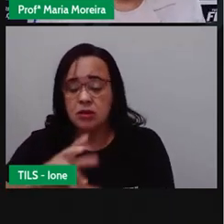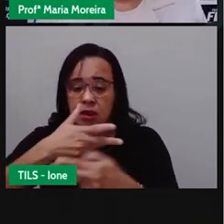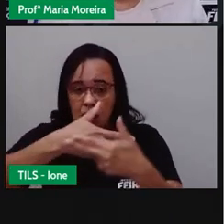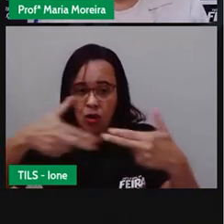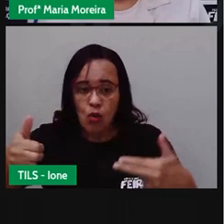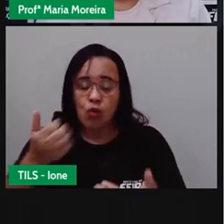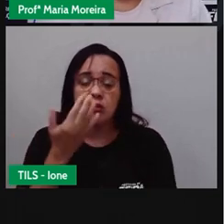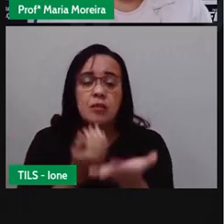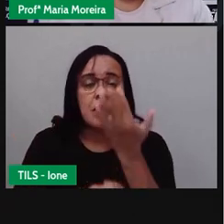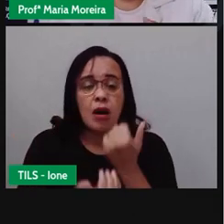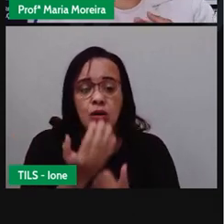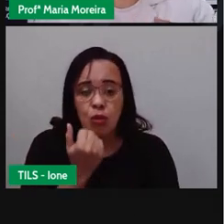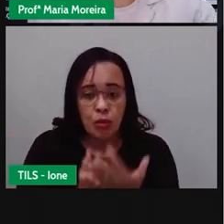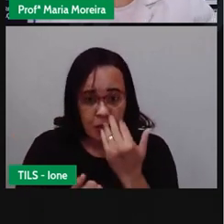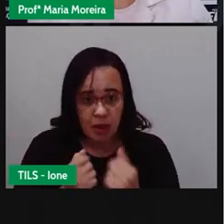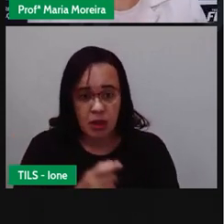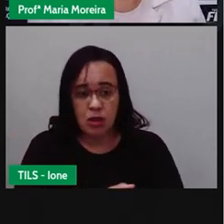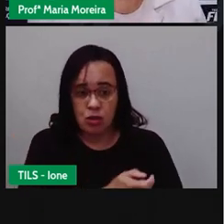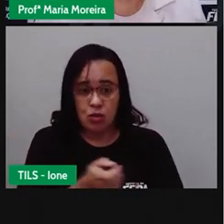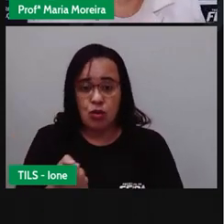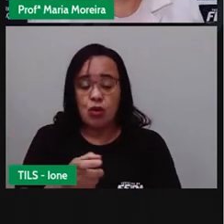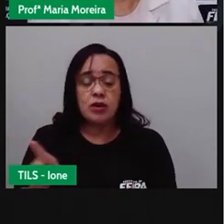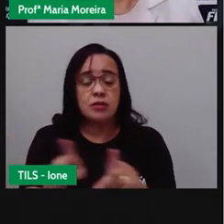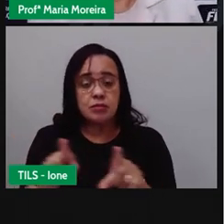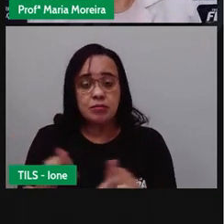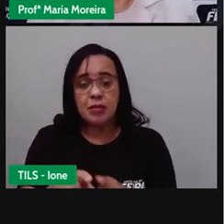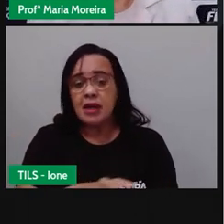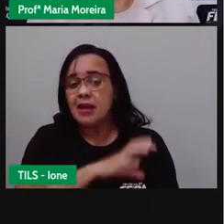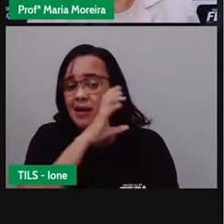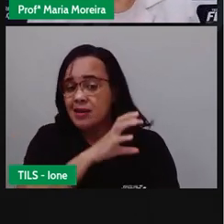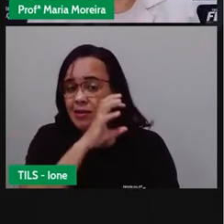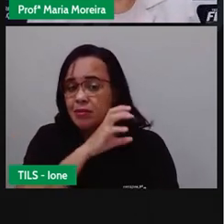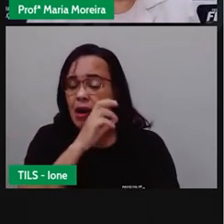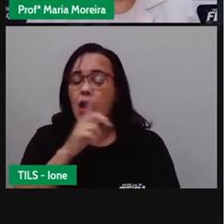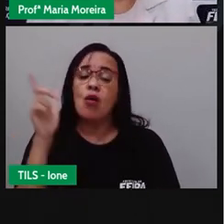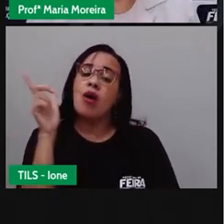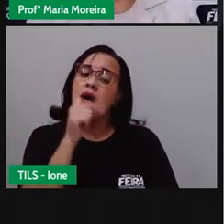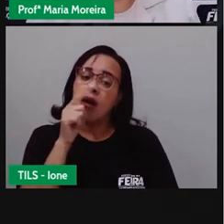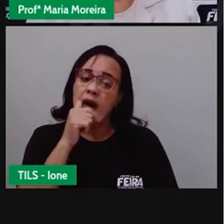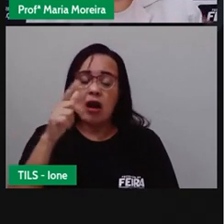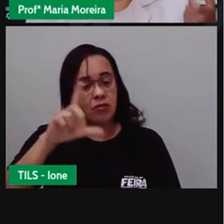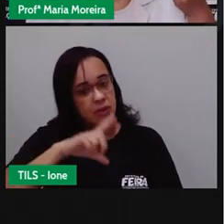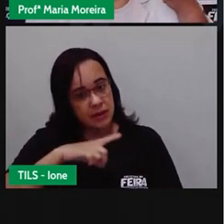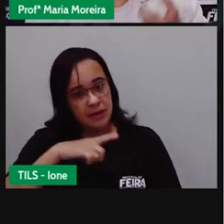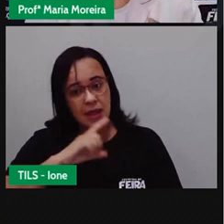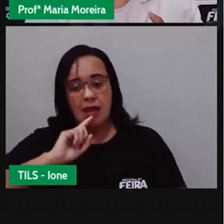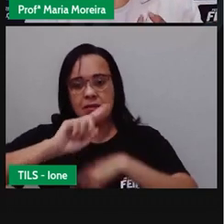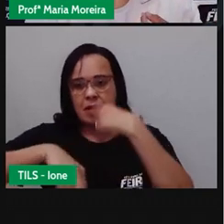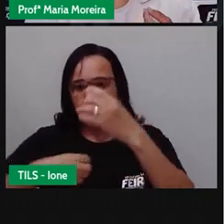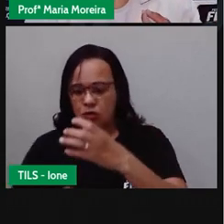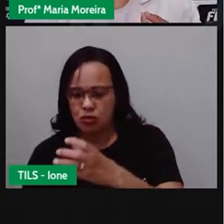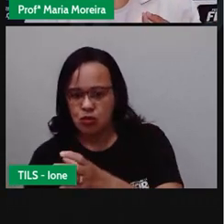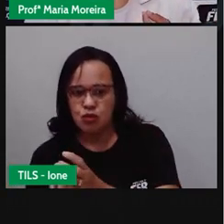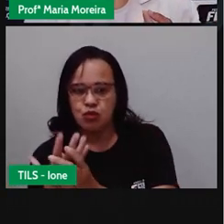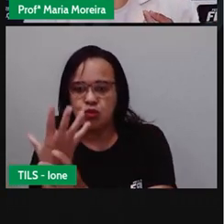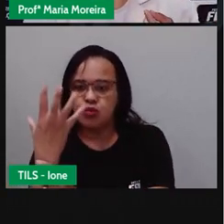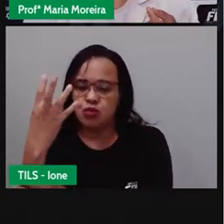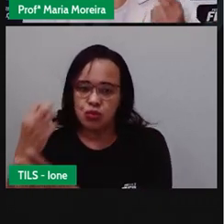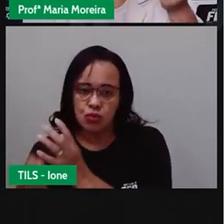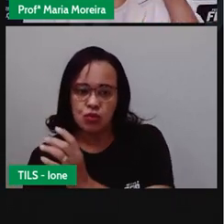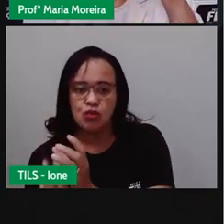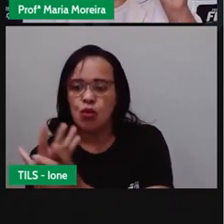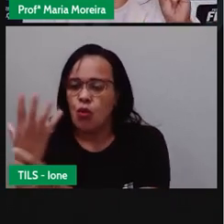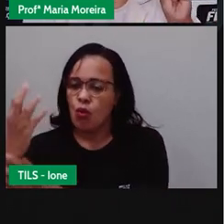Da água. Então, tudo isso aí começa para se construir essas grandes cidades. Então, precisava o quê? De um iniciozinho e tudo